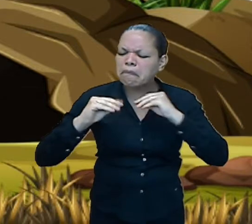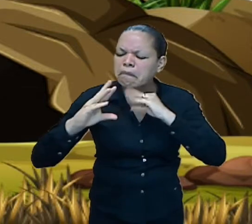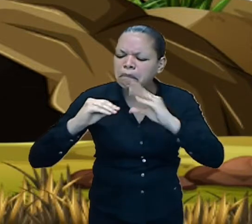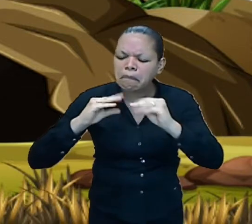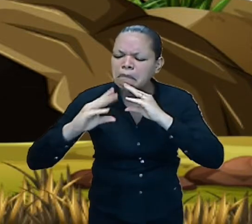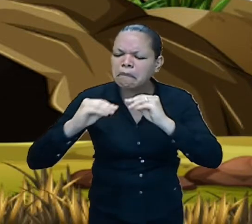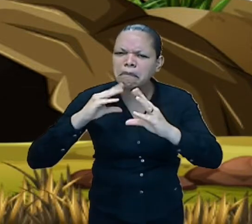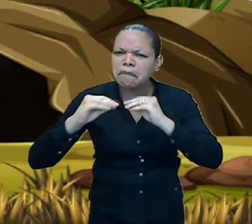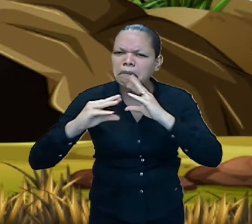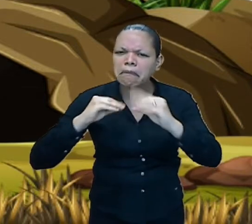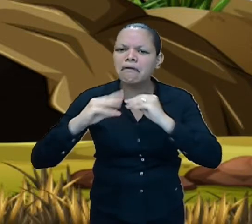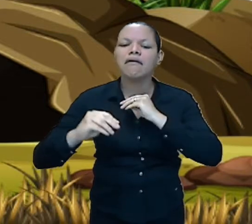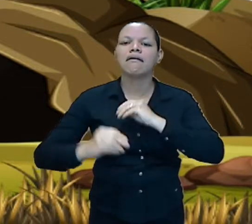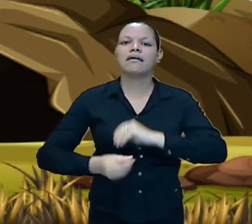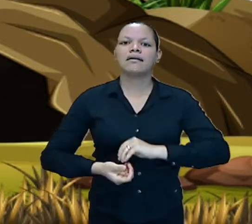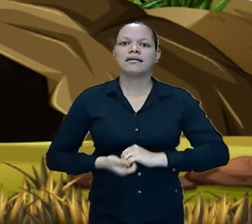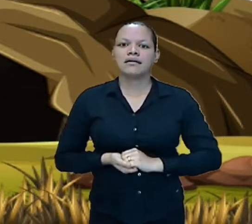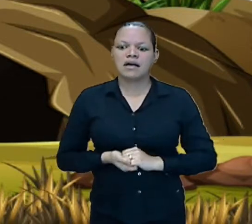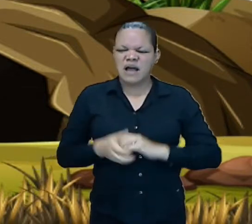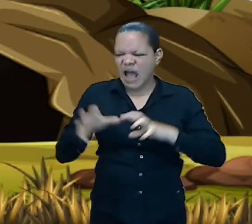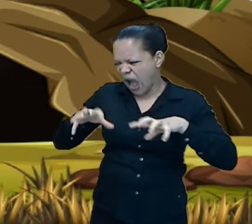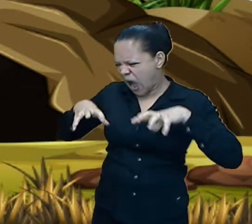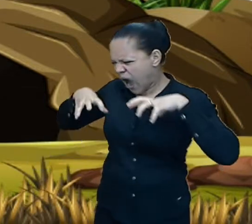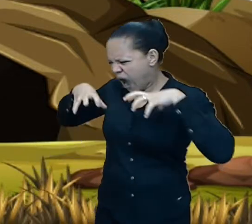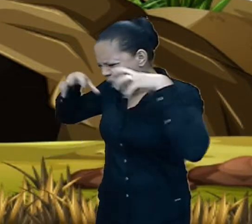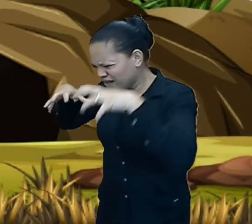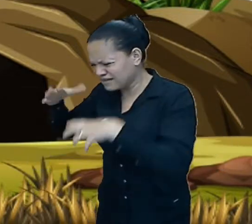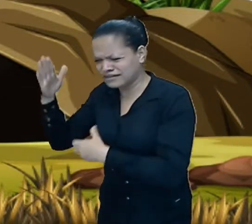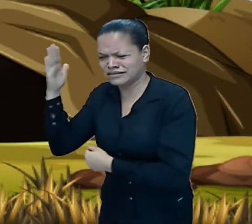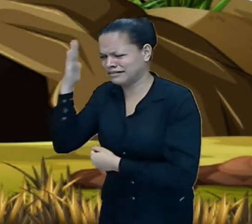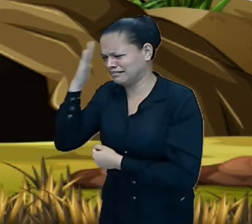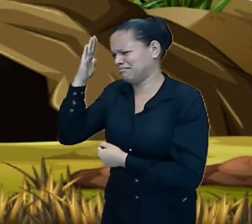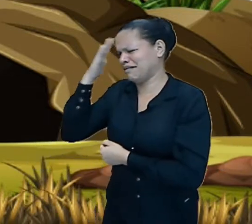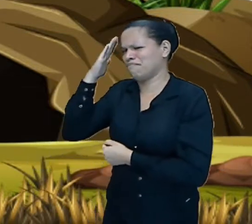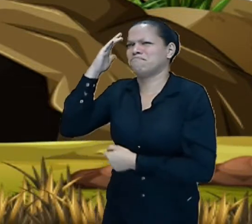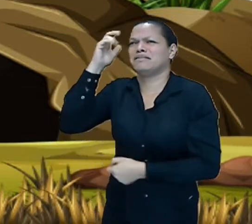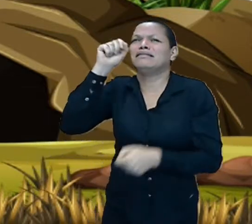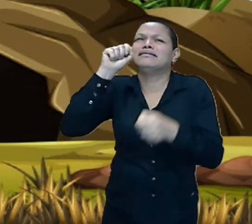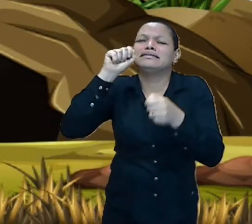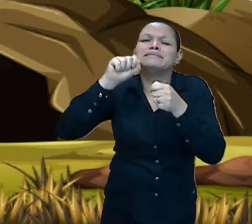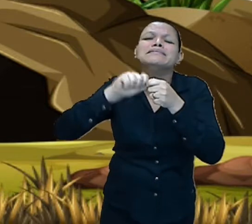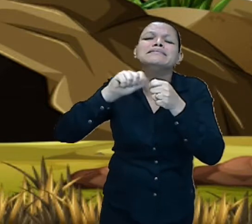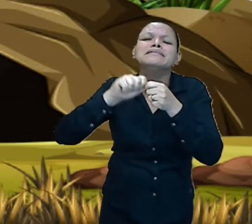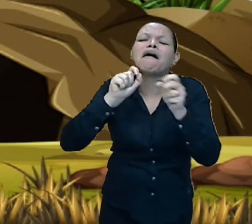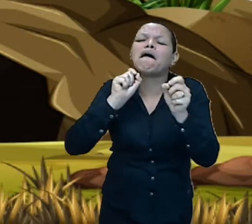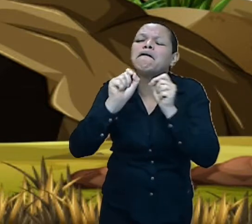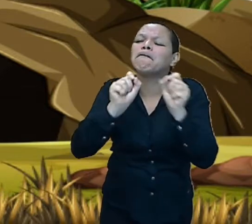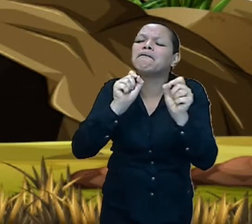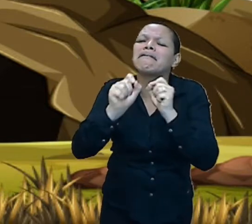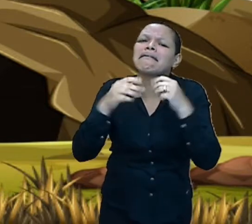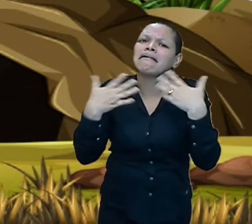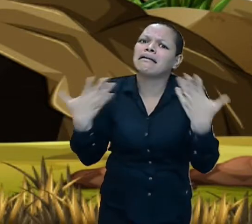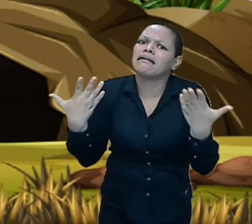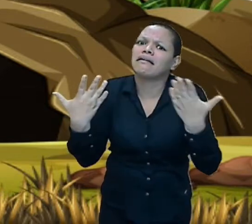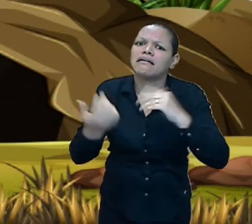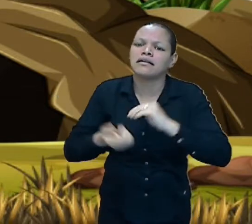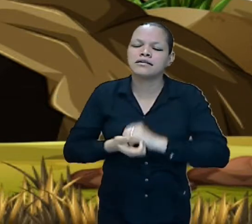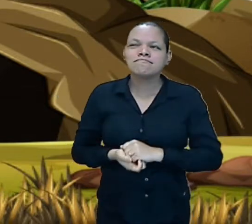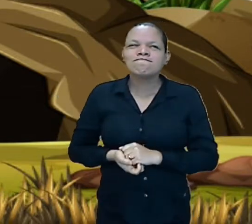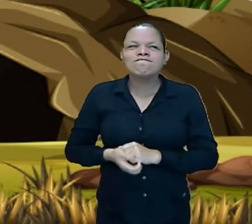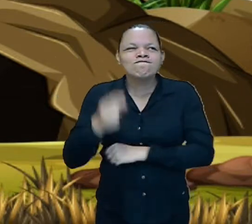não sabia o que fazer até que ele pensou direitinho e teve uma ideia